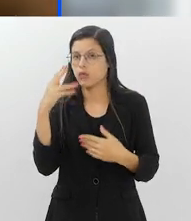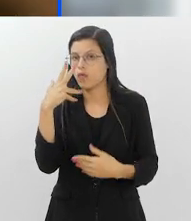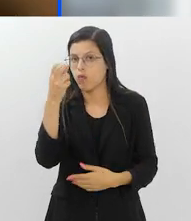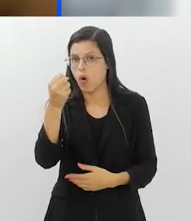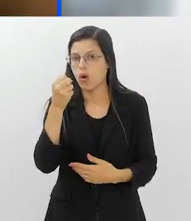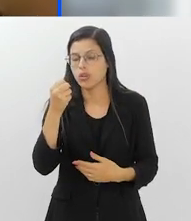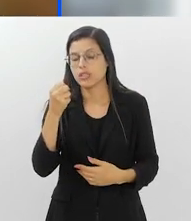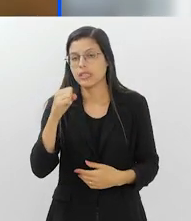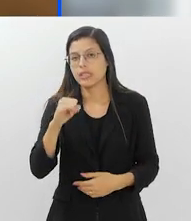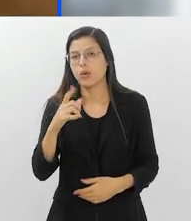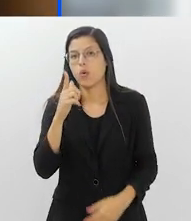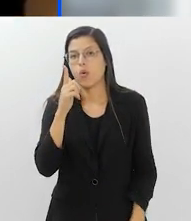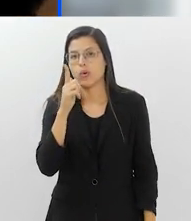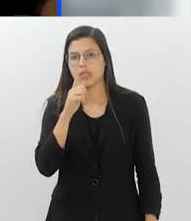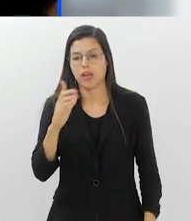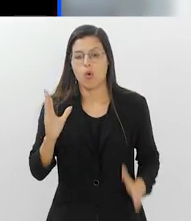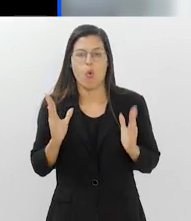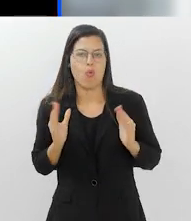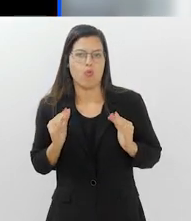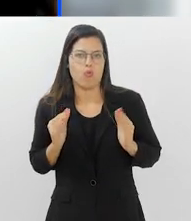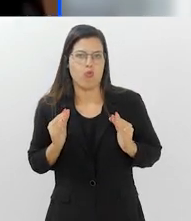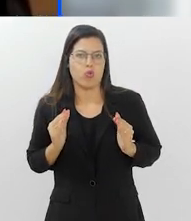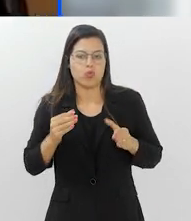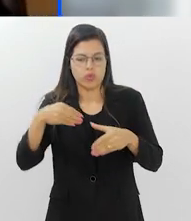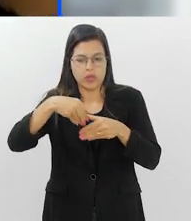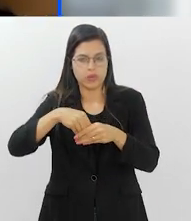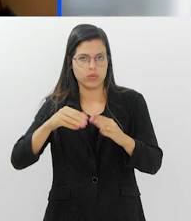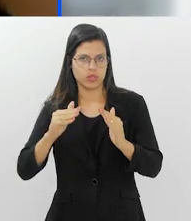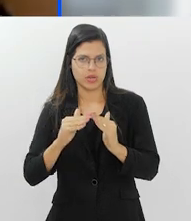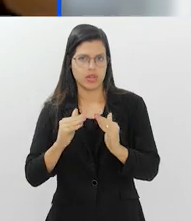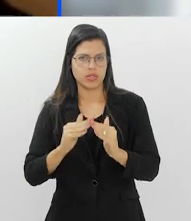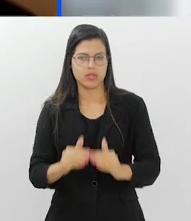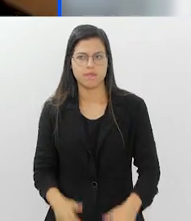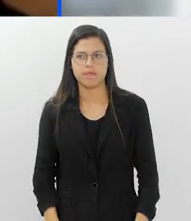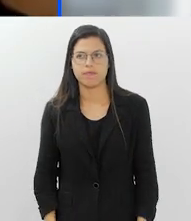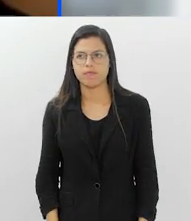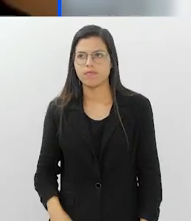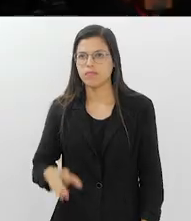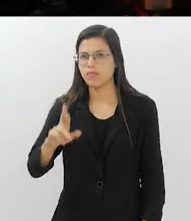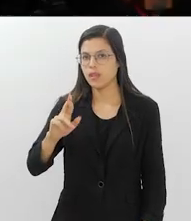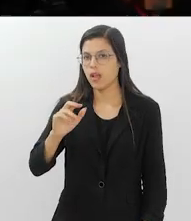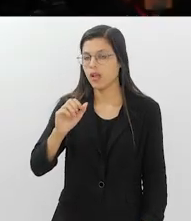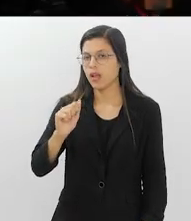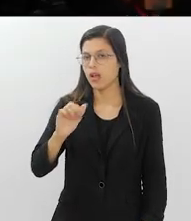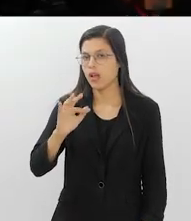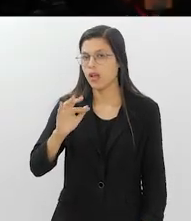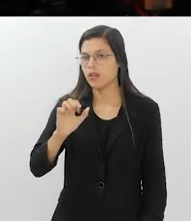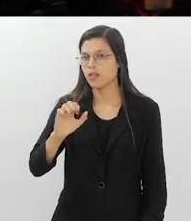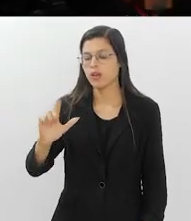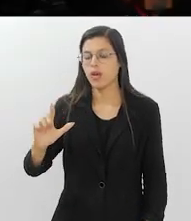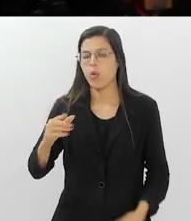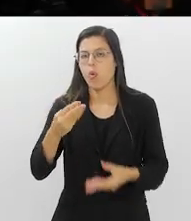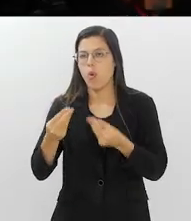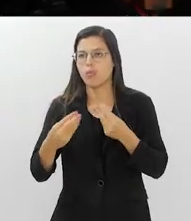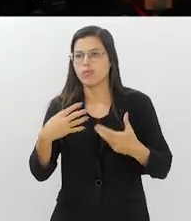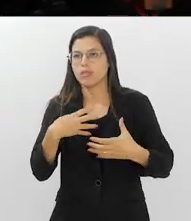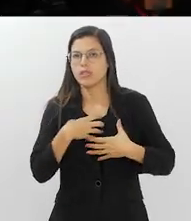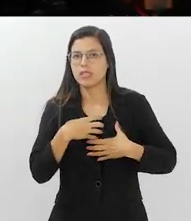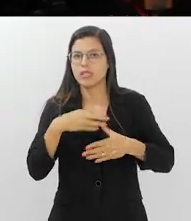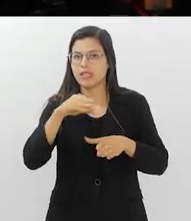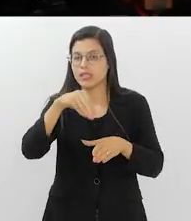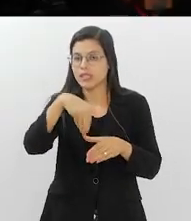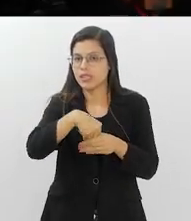ter um conforto térmico enquanto está dentro da sua casa. Rafael, como você sente isso dentro da rede